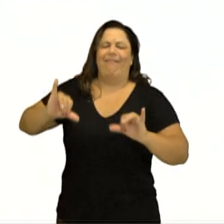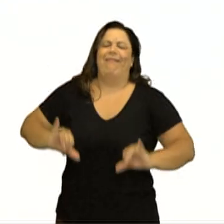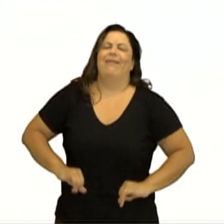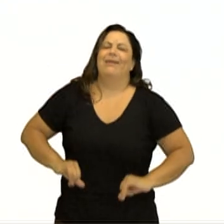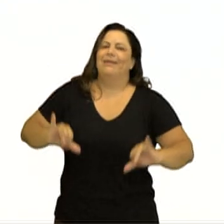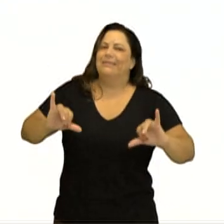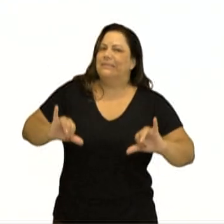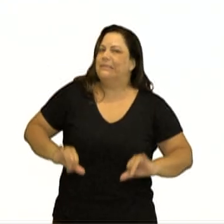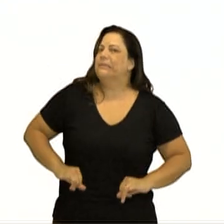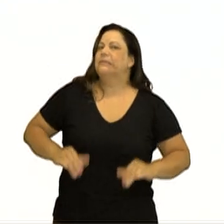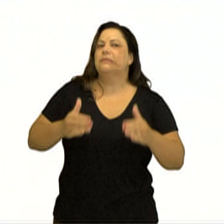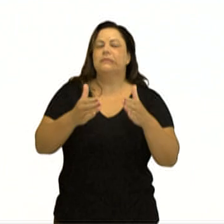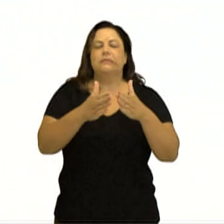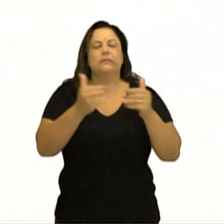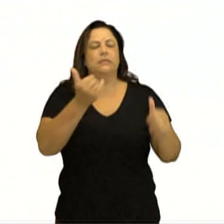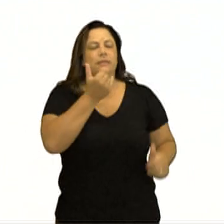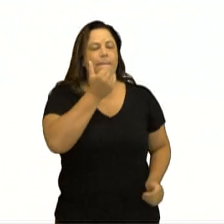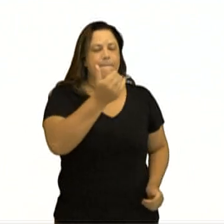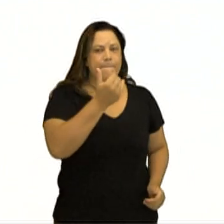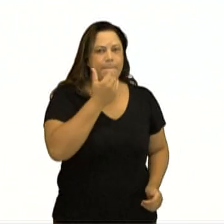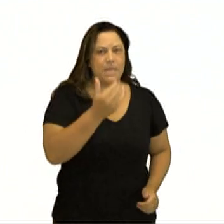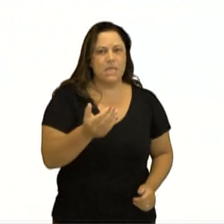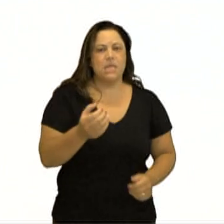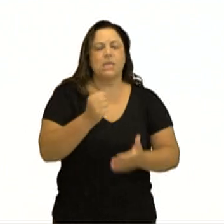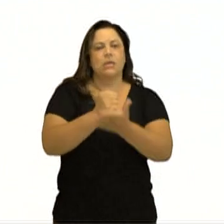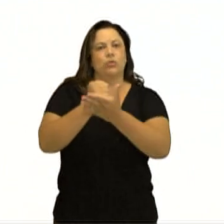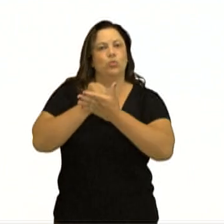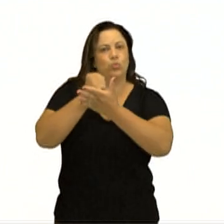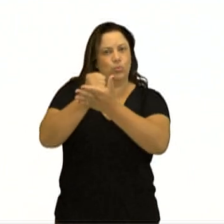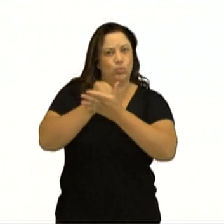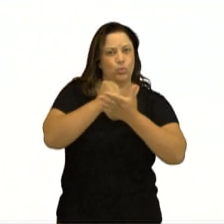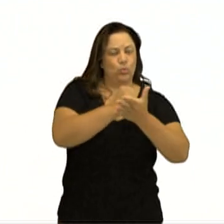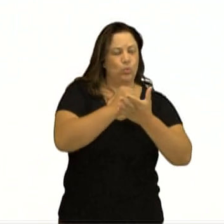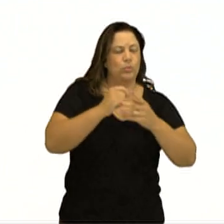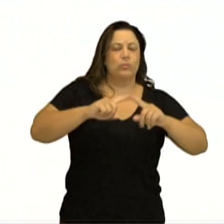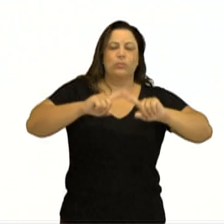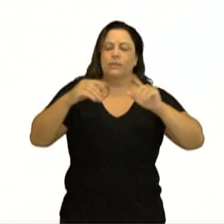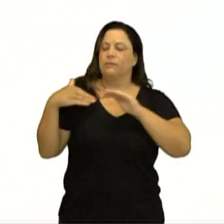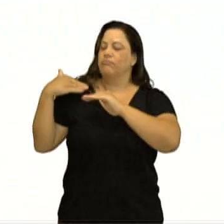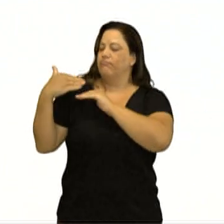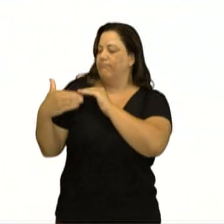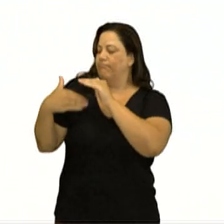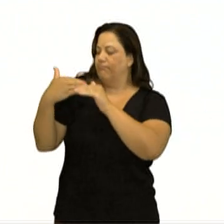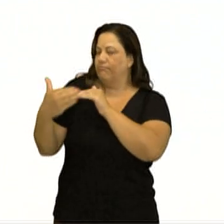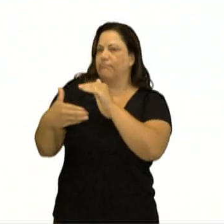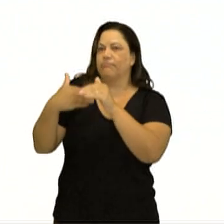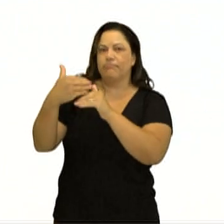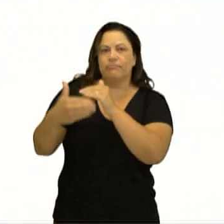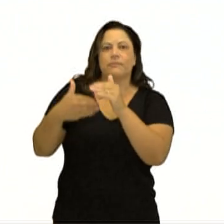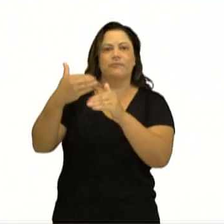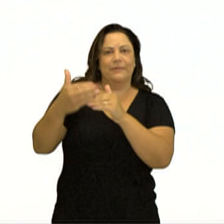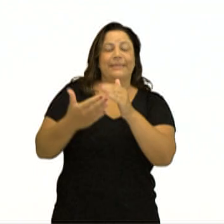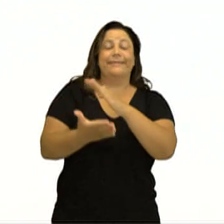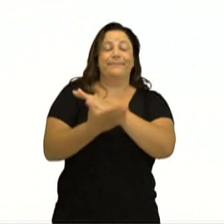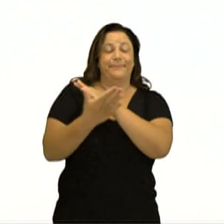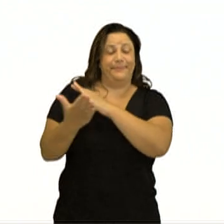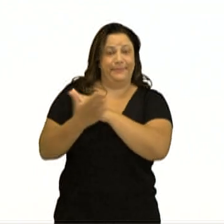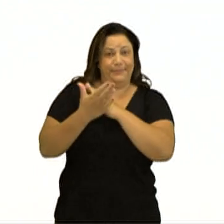pedindo o seu socorro, mas que gradativamente vem sido socorrido.